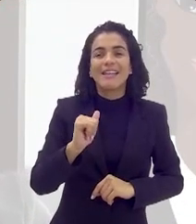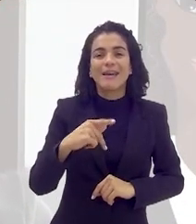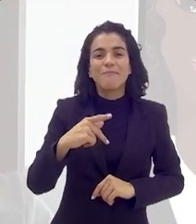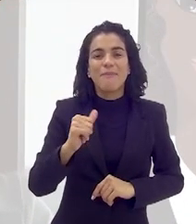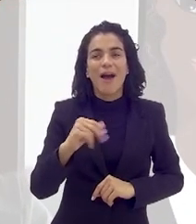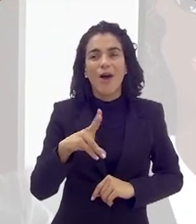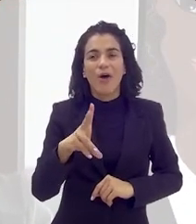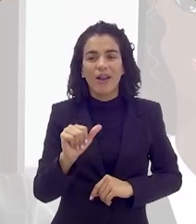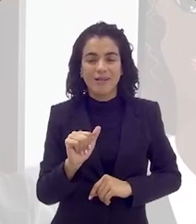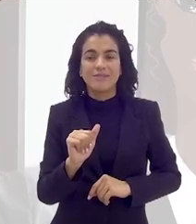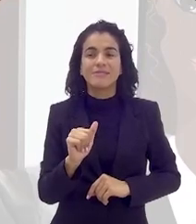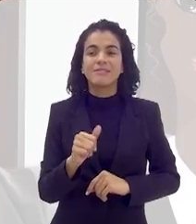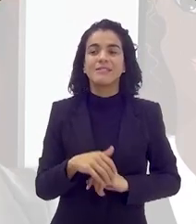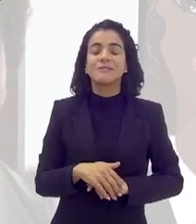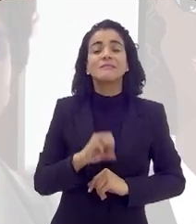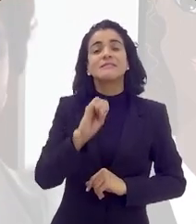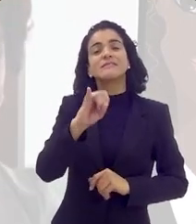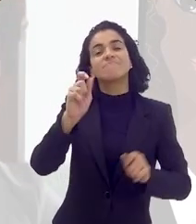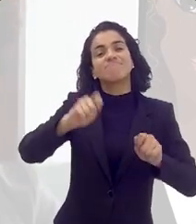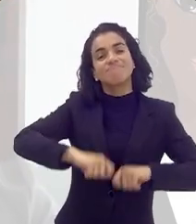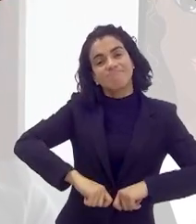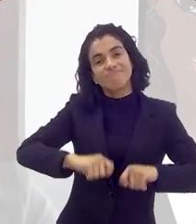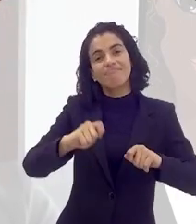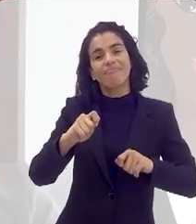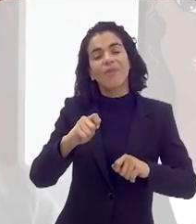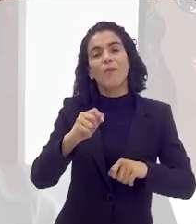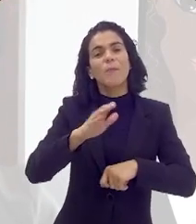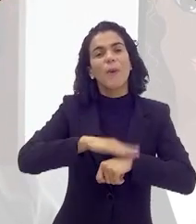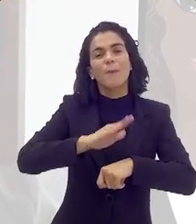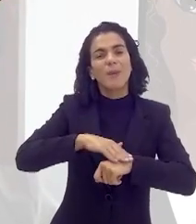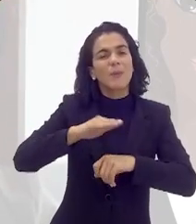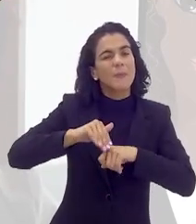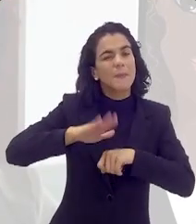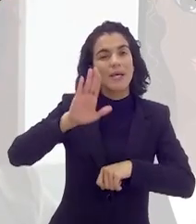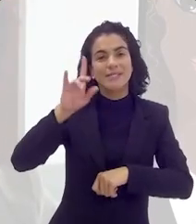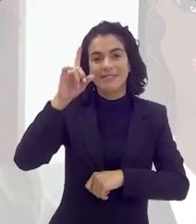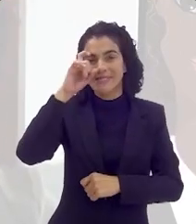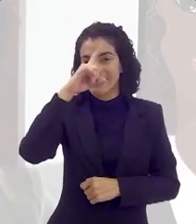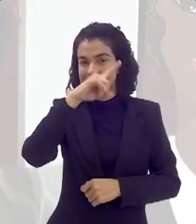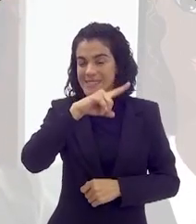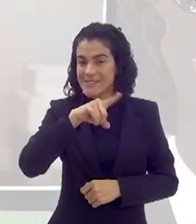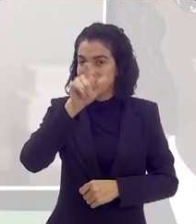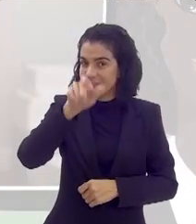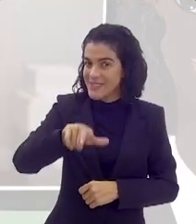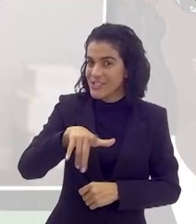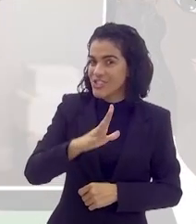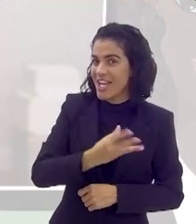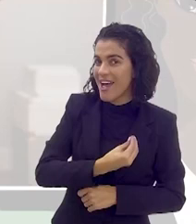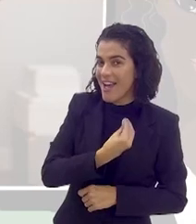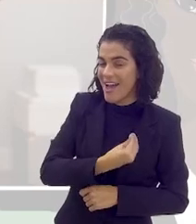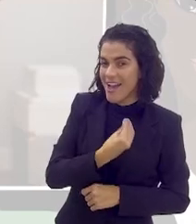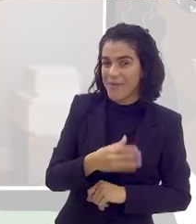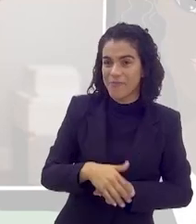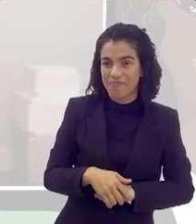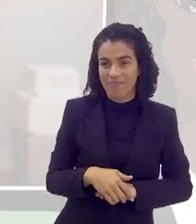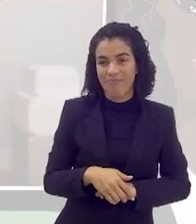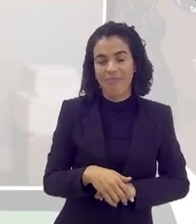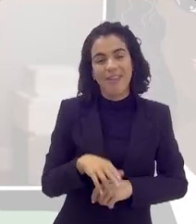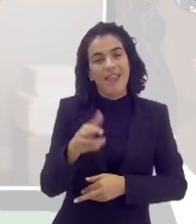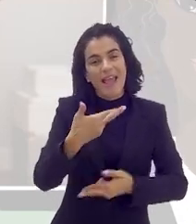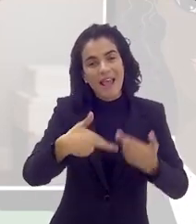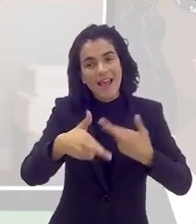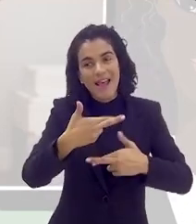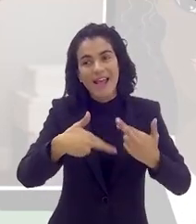Ana se você pudesse dizer, qual, se é que existiu, qual o momento mais difícil que você já viu nessa posição,